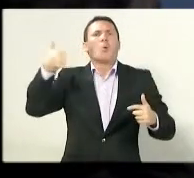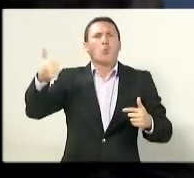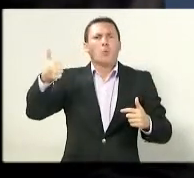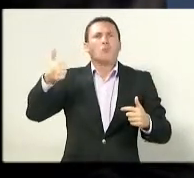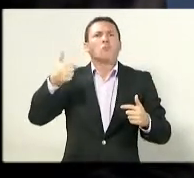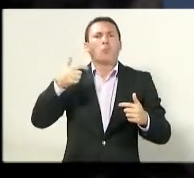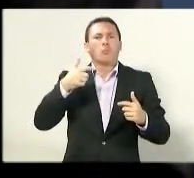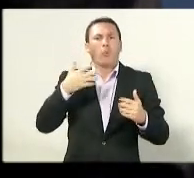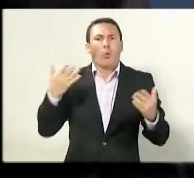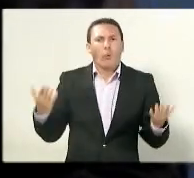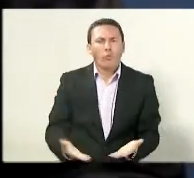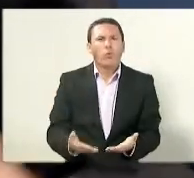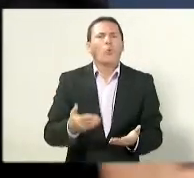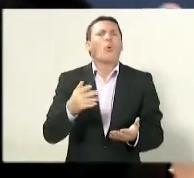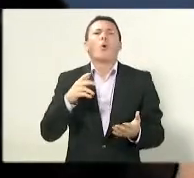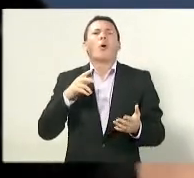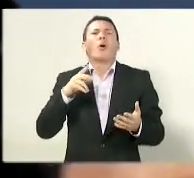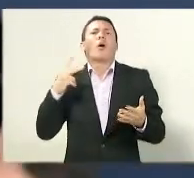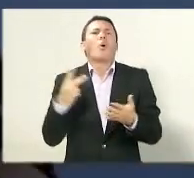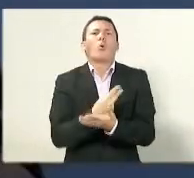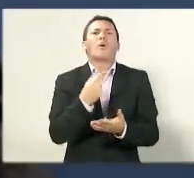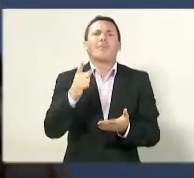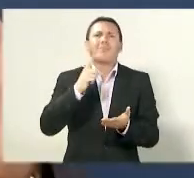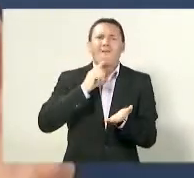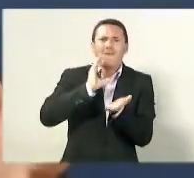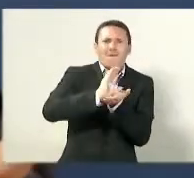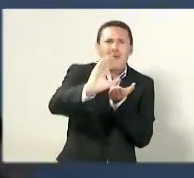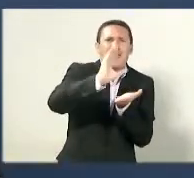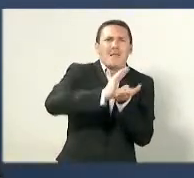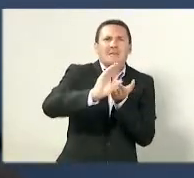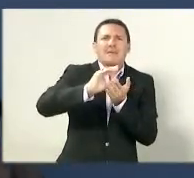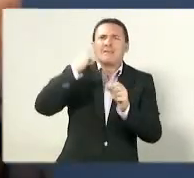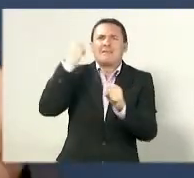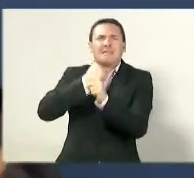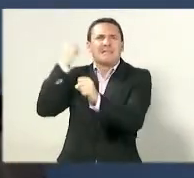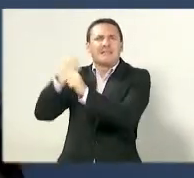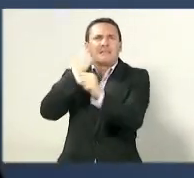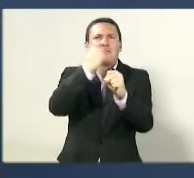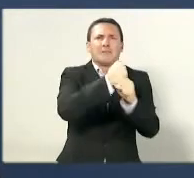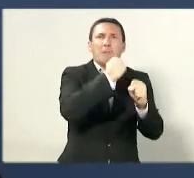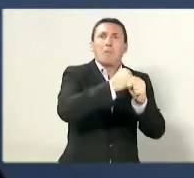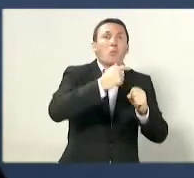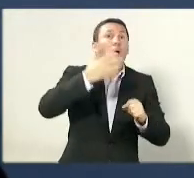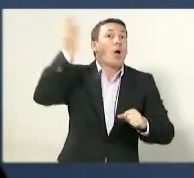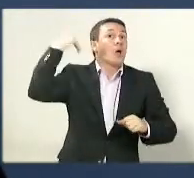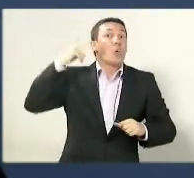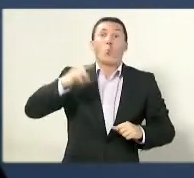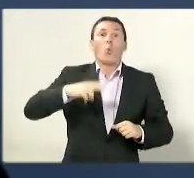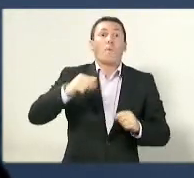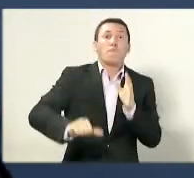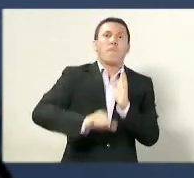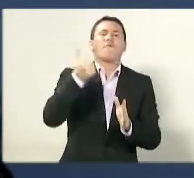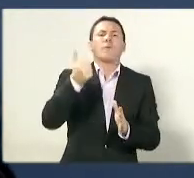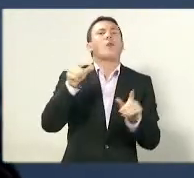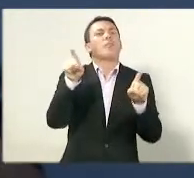estado. E estamos fazendo os maiores investimentos também nessas áreas. Áreas sociais que